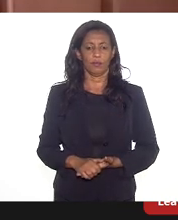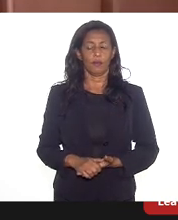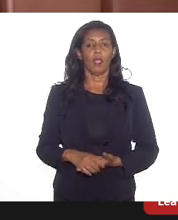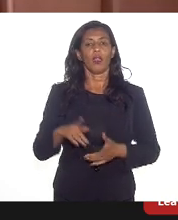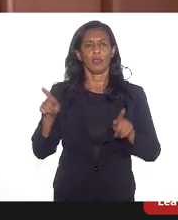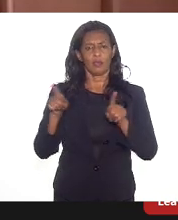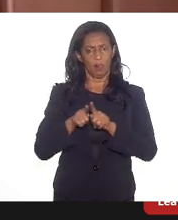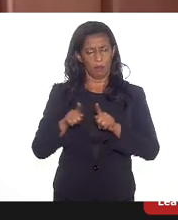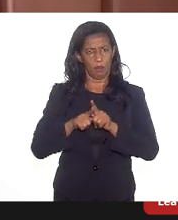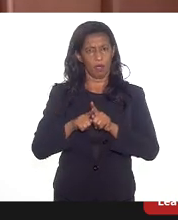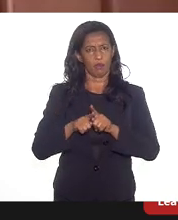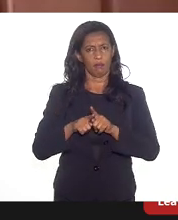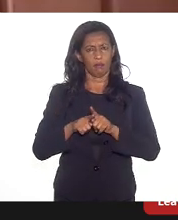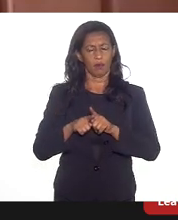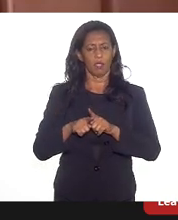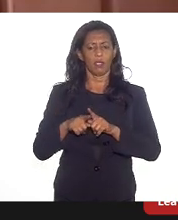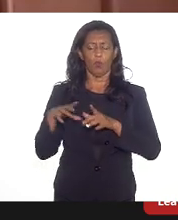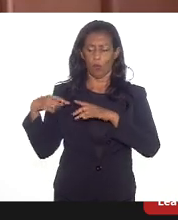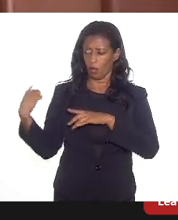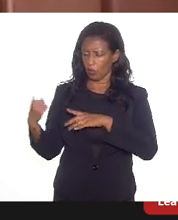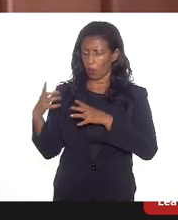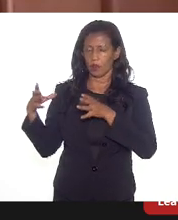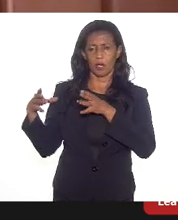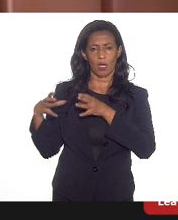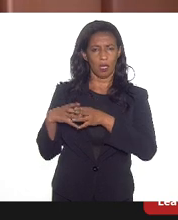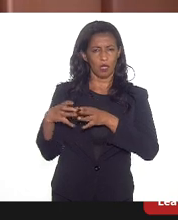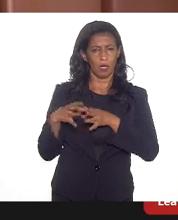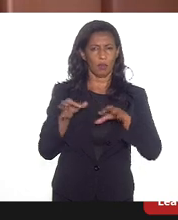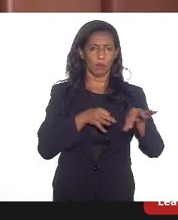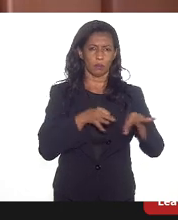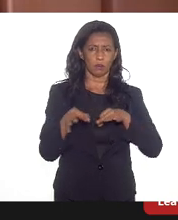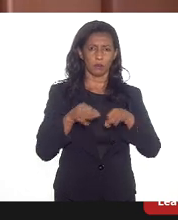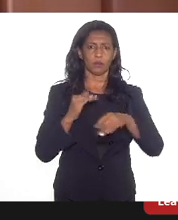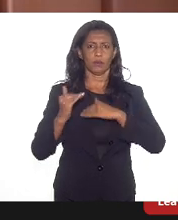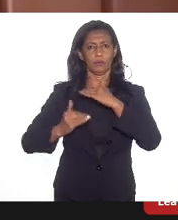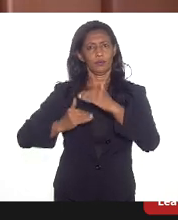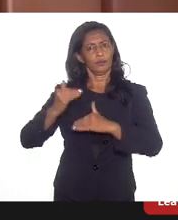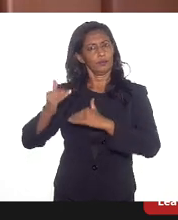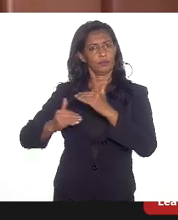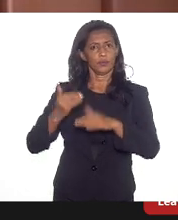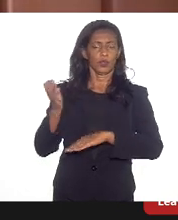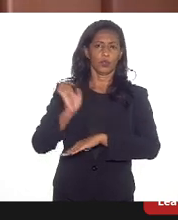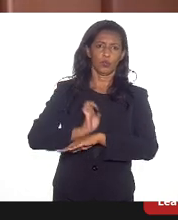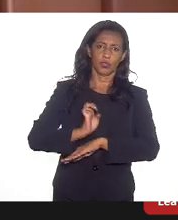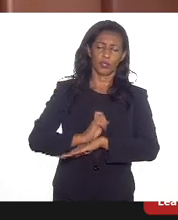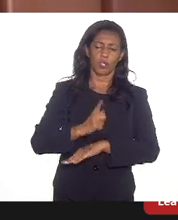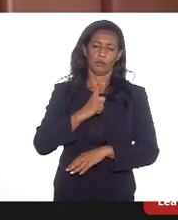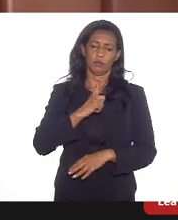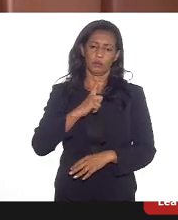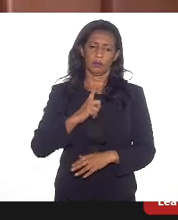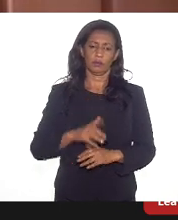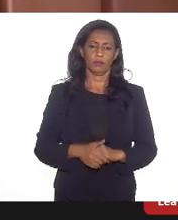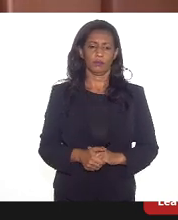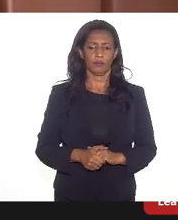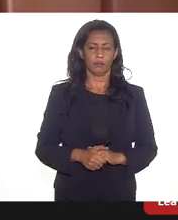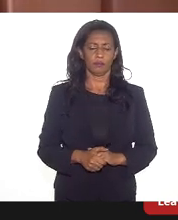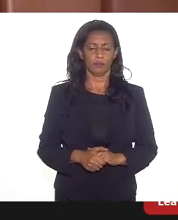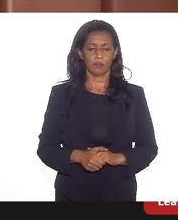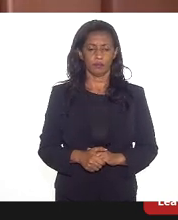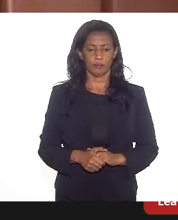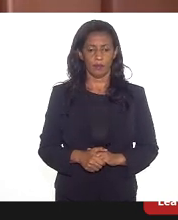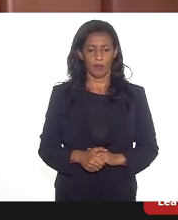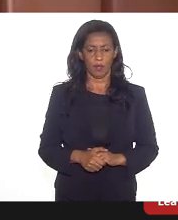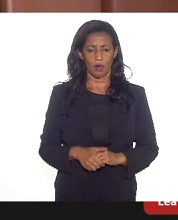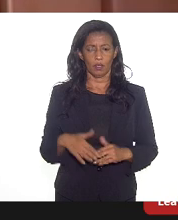debruçar com a nossa equipe sobre o plano de desenvolvimento que o Estado propõe para nós,